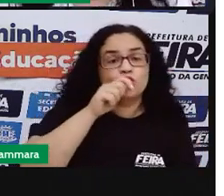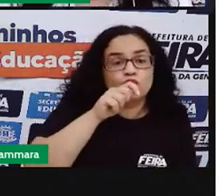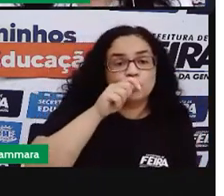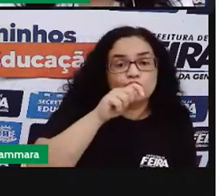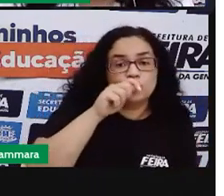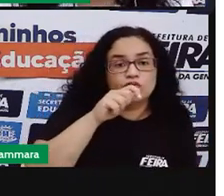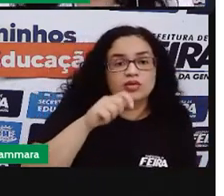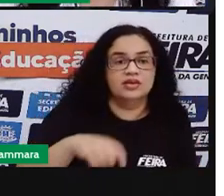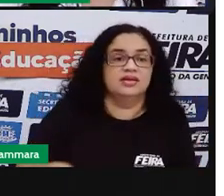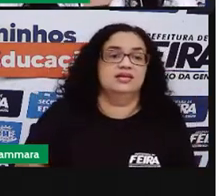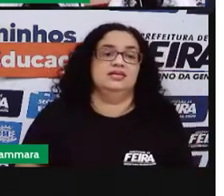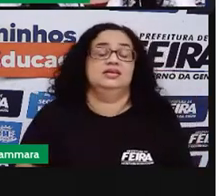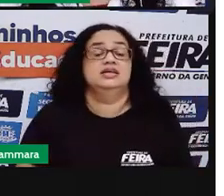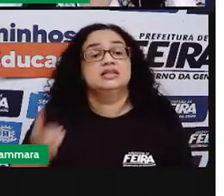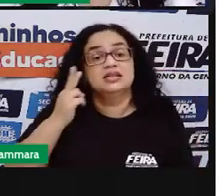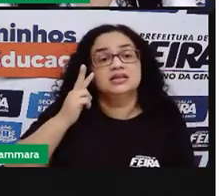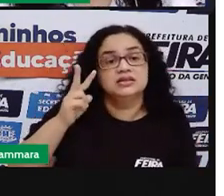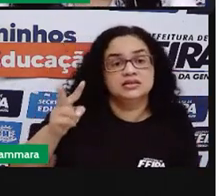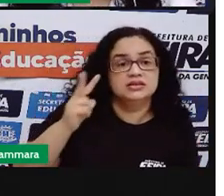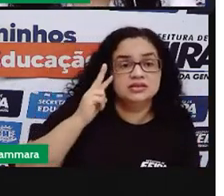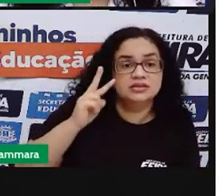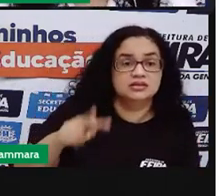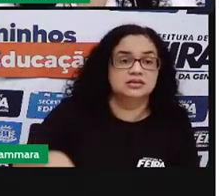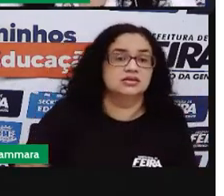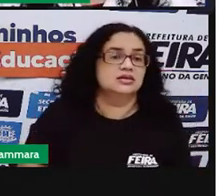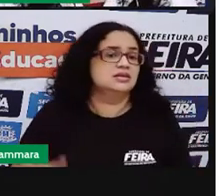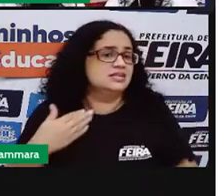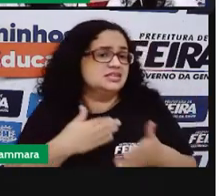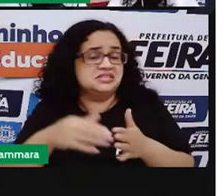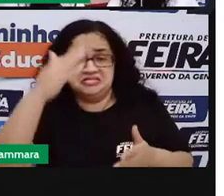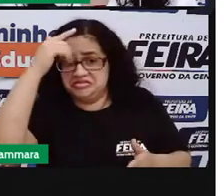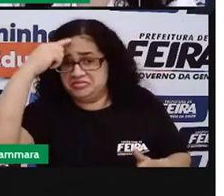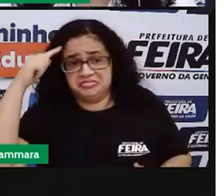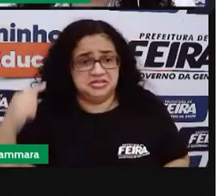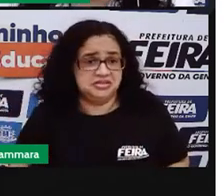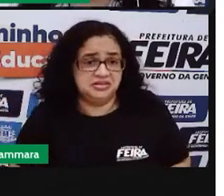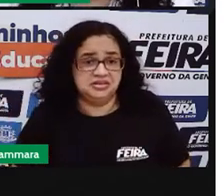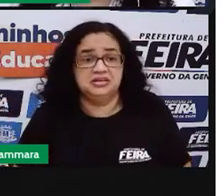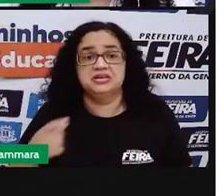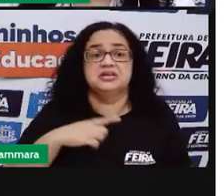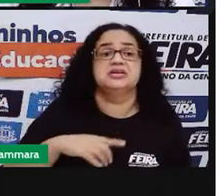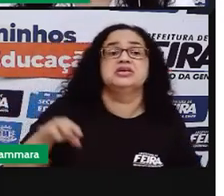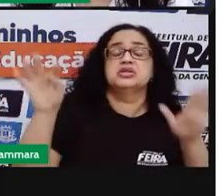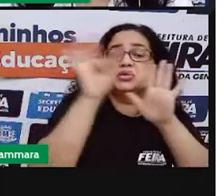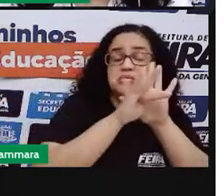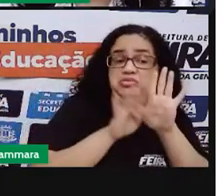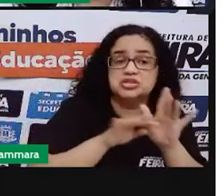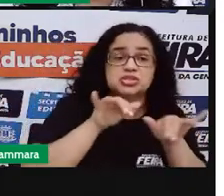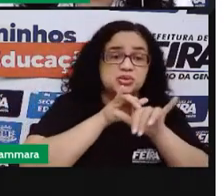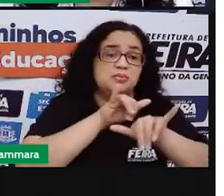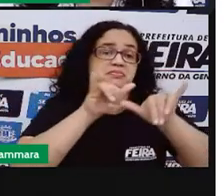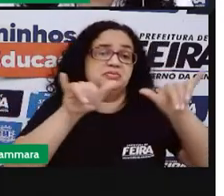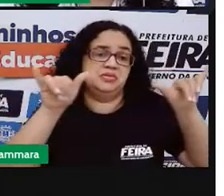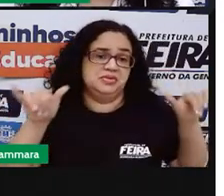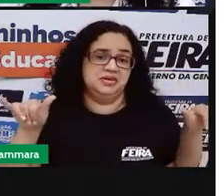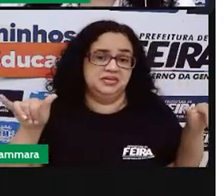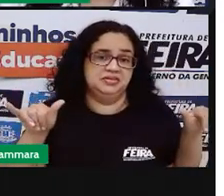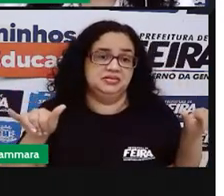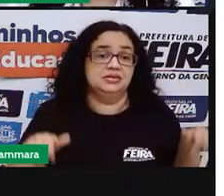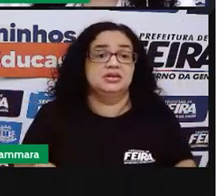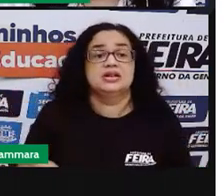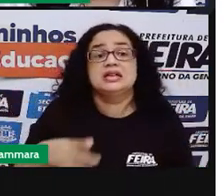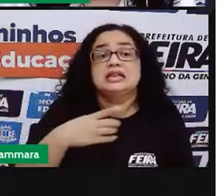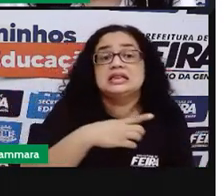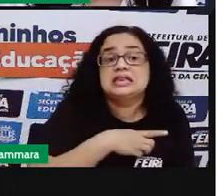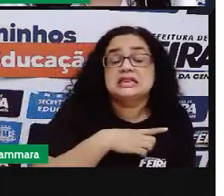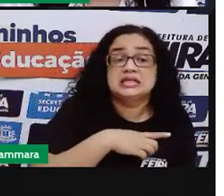Ah, sabendo, você nem sabia que se tratava de um texto publicitário. Mas